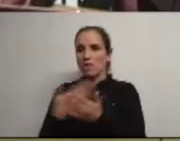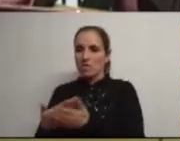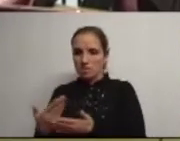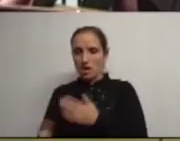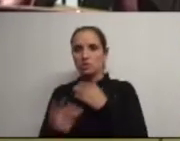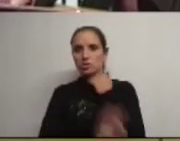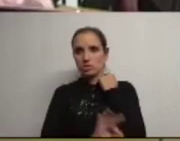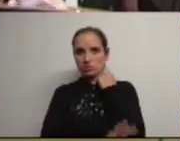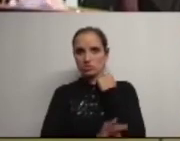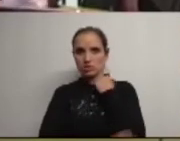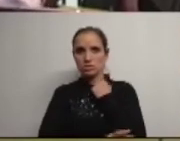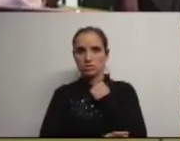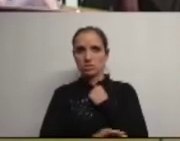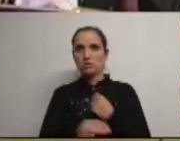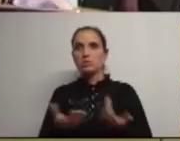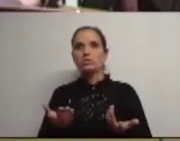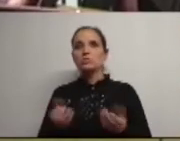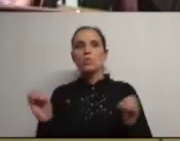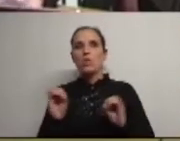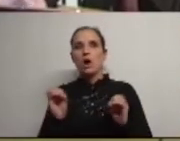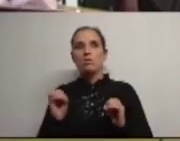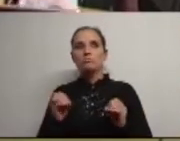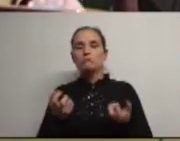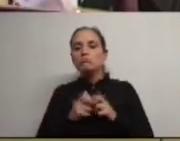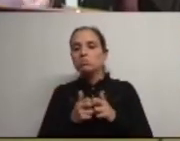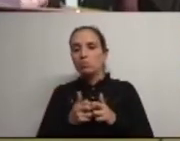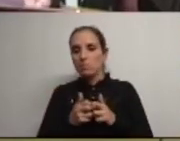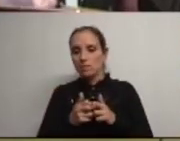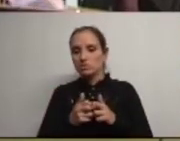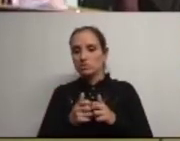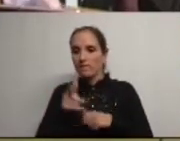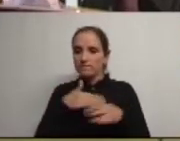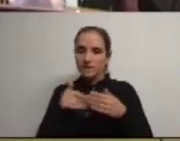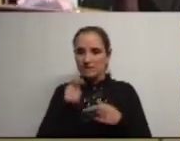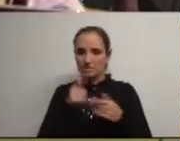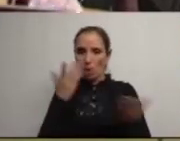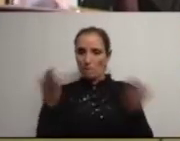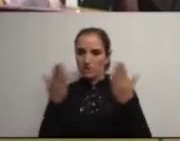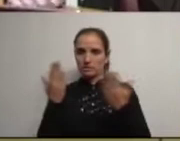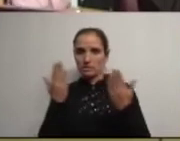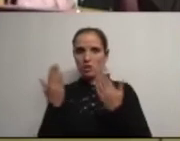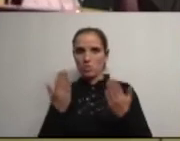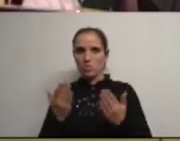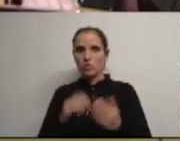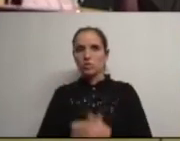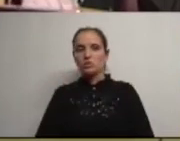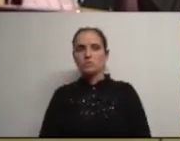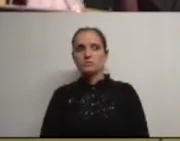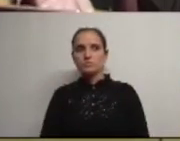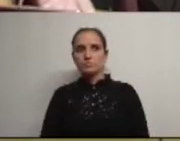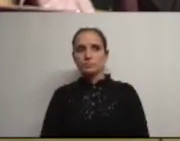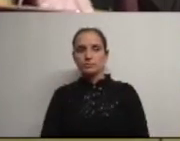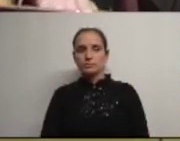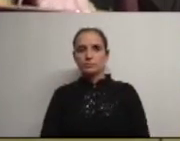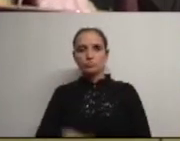freguesia e não temos qualquer problema em que sejam feitas essas comparações com os